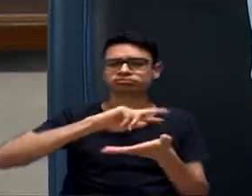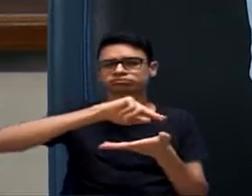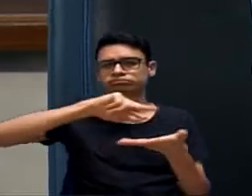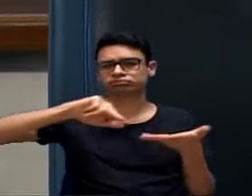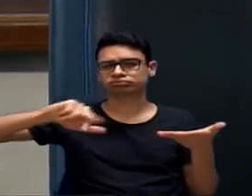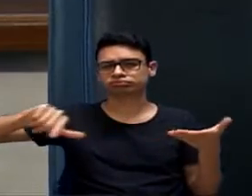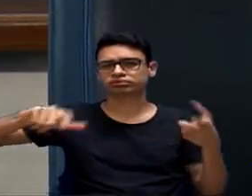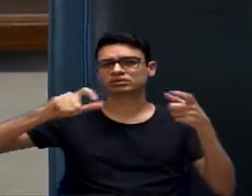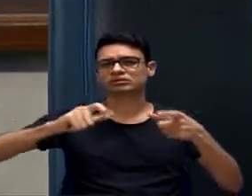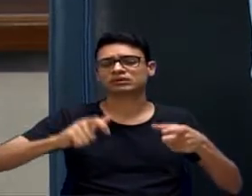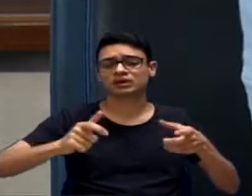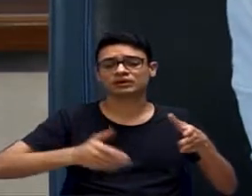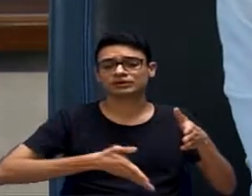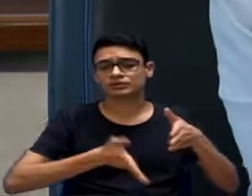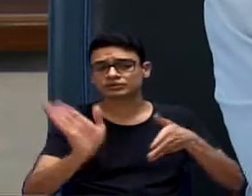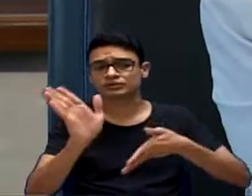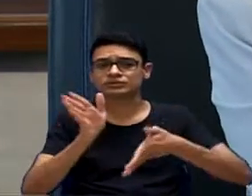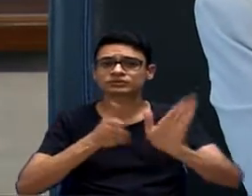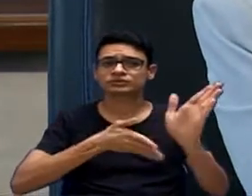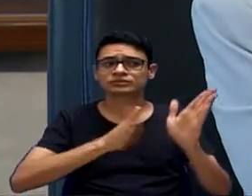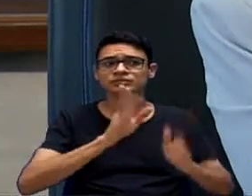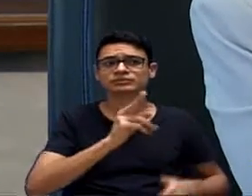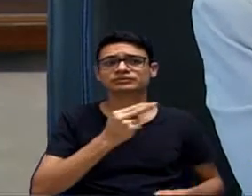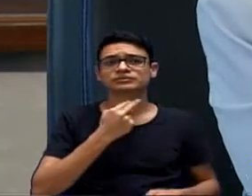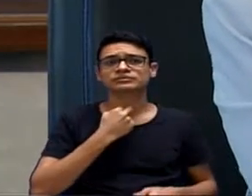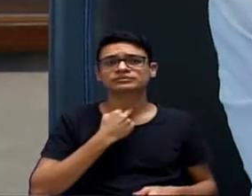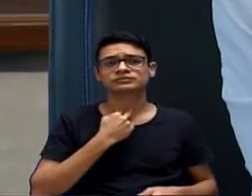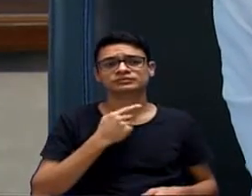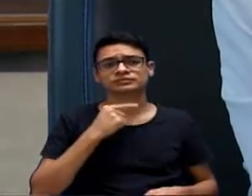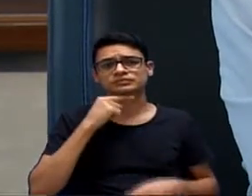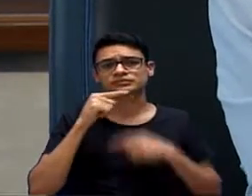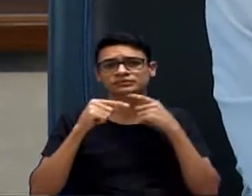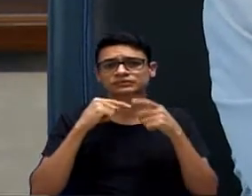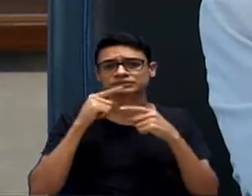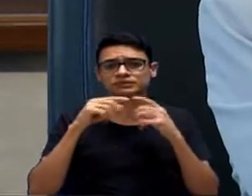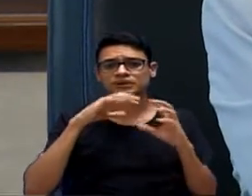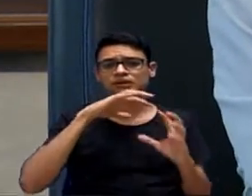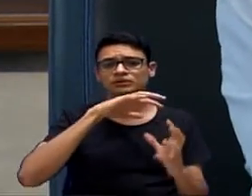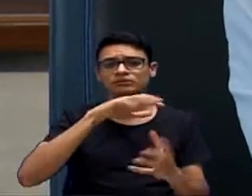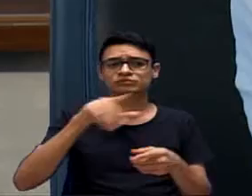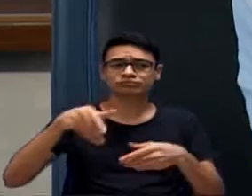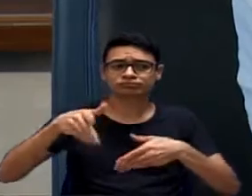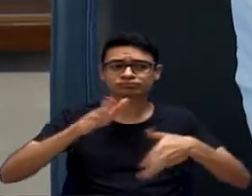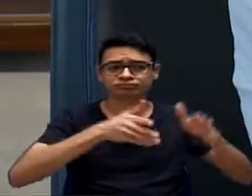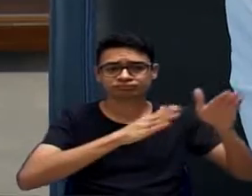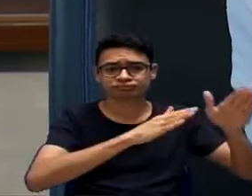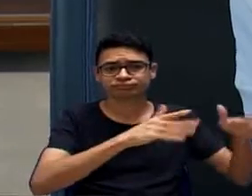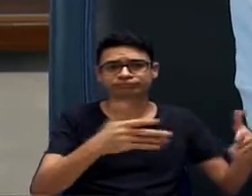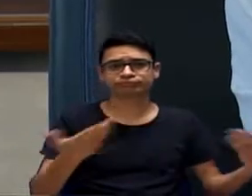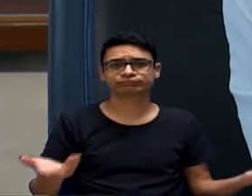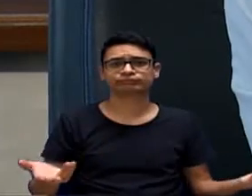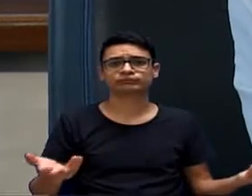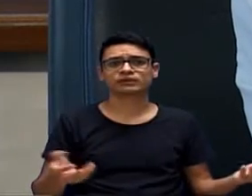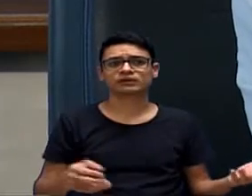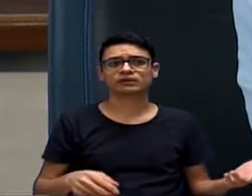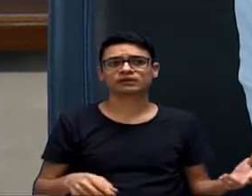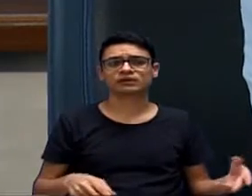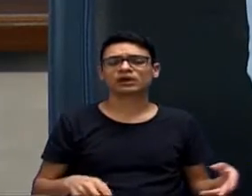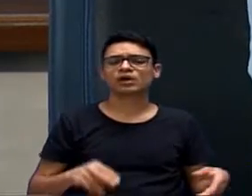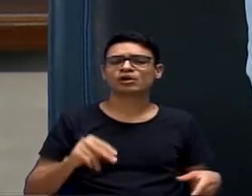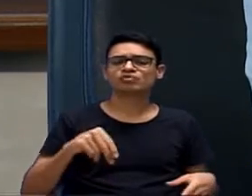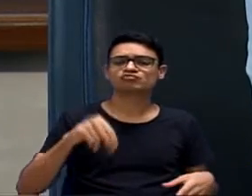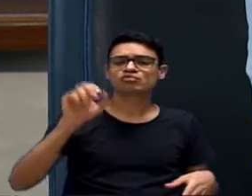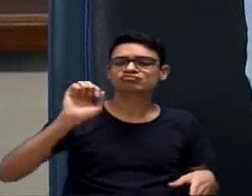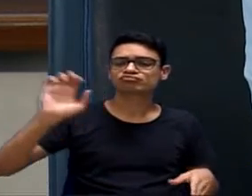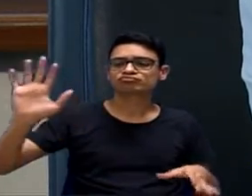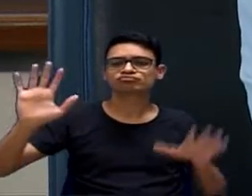nem via de acesso tem. Os empreendimentos do mundo estão saindo lá. no Campolim, na Zona Oeste, na Zona Norte, sem